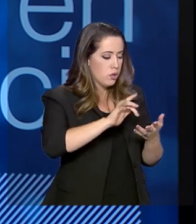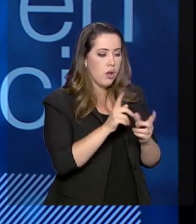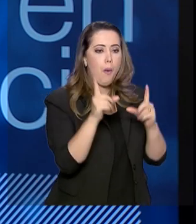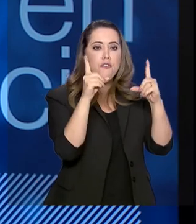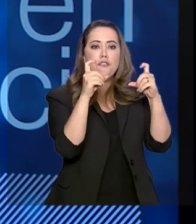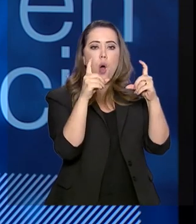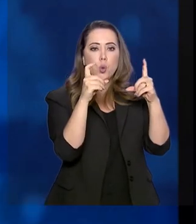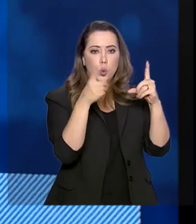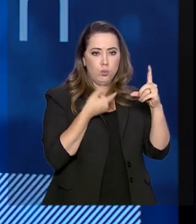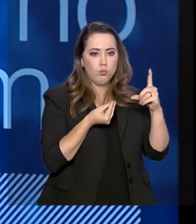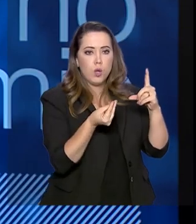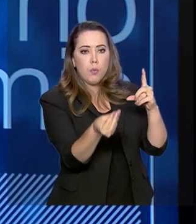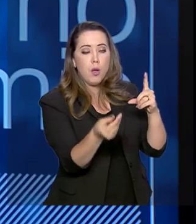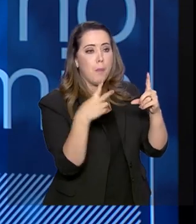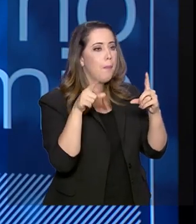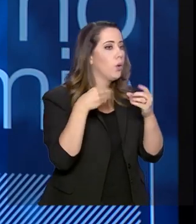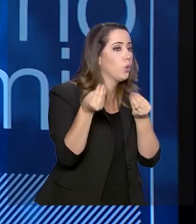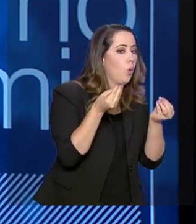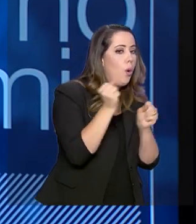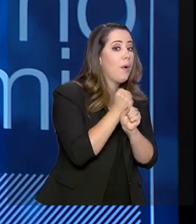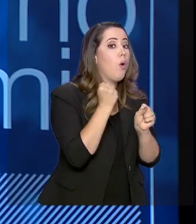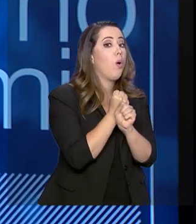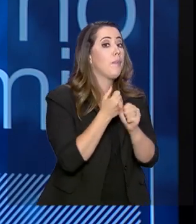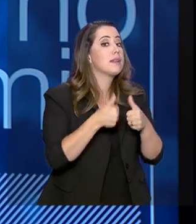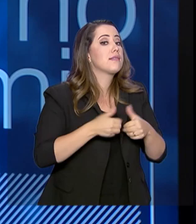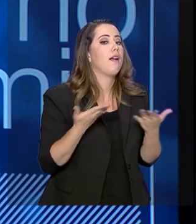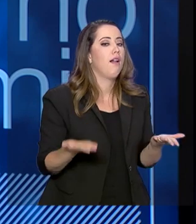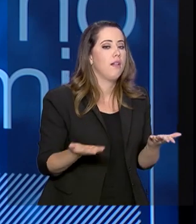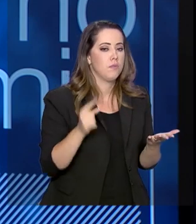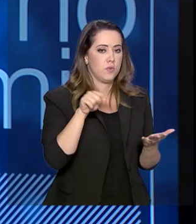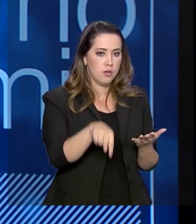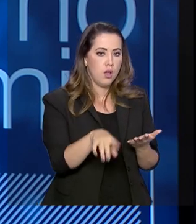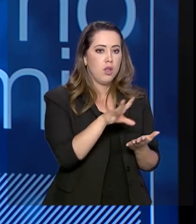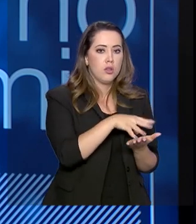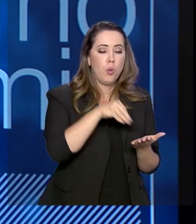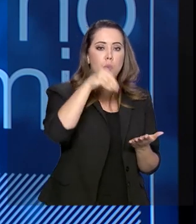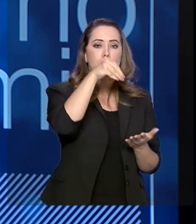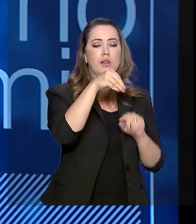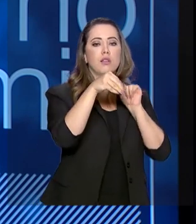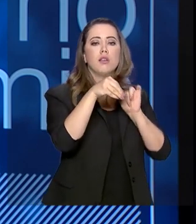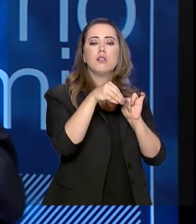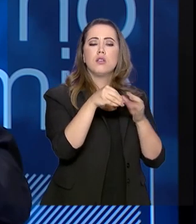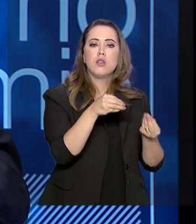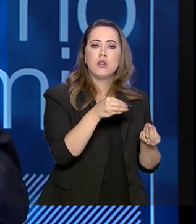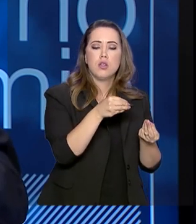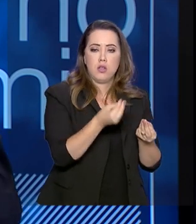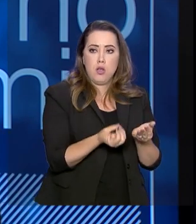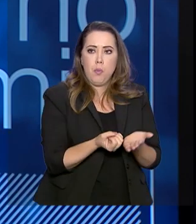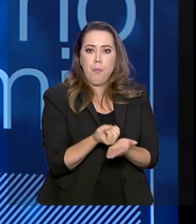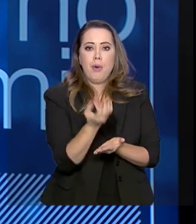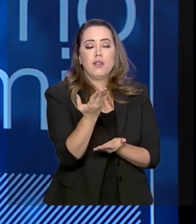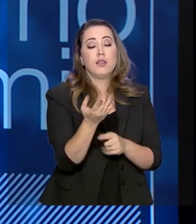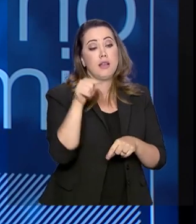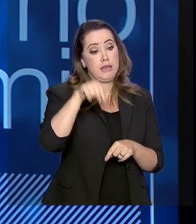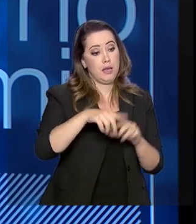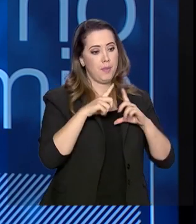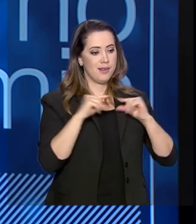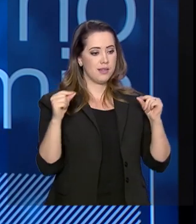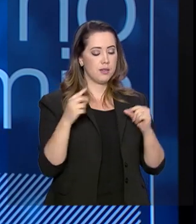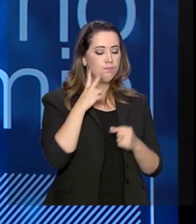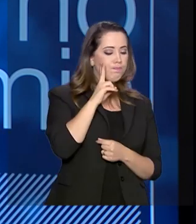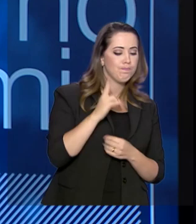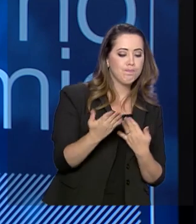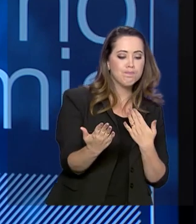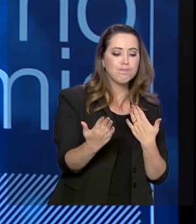tirar fotos para comprovar o andamento da obra, faz o upload dessas fotos na plataforma e aí o gestor aqui em Brasília está